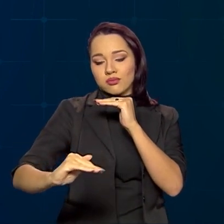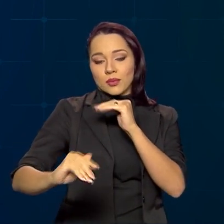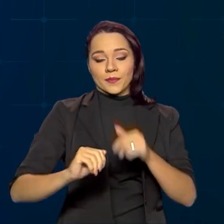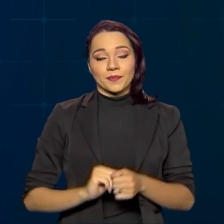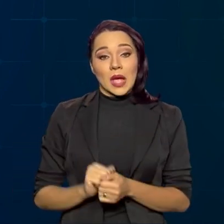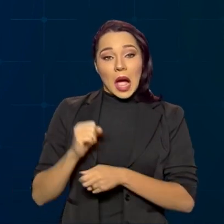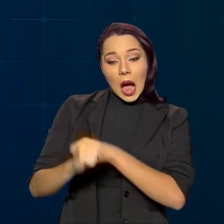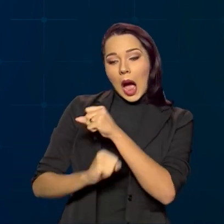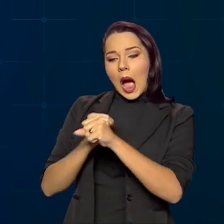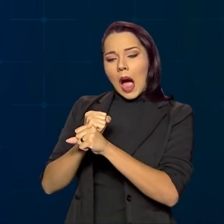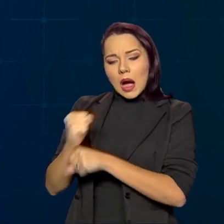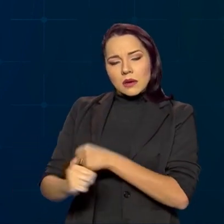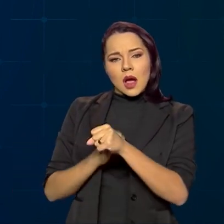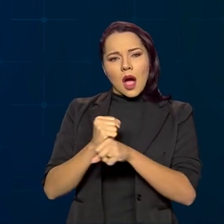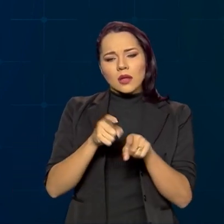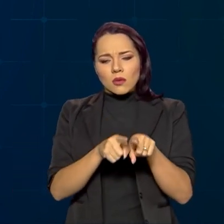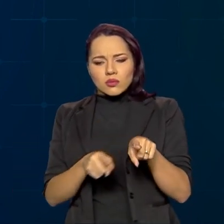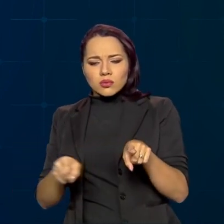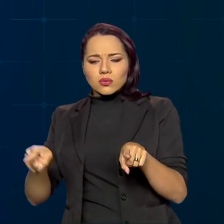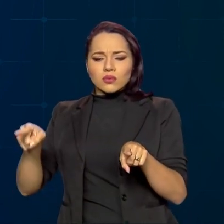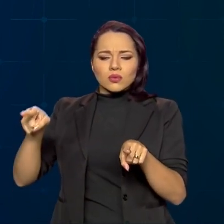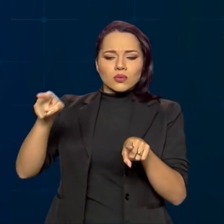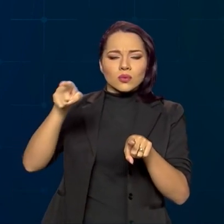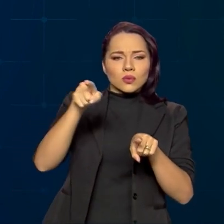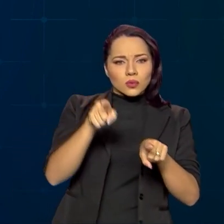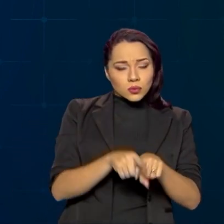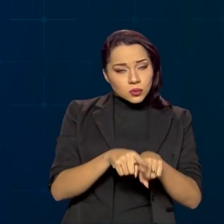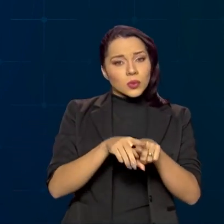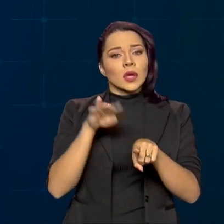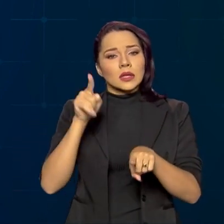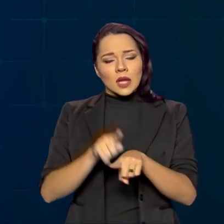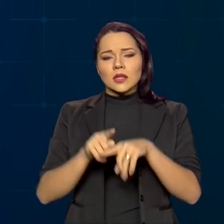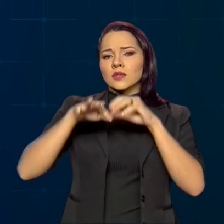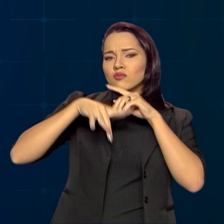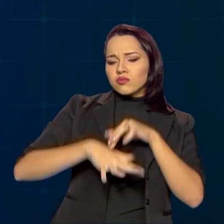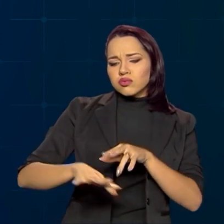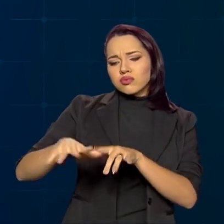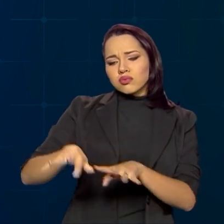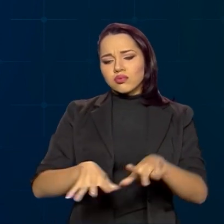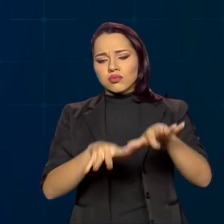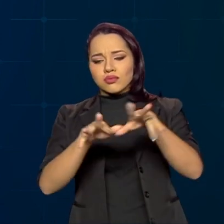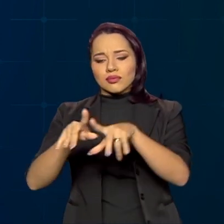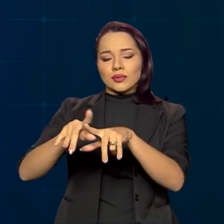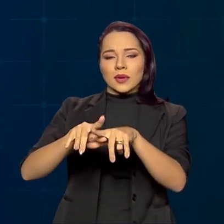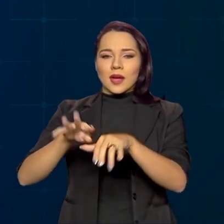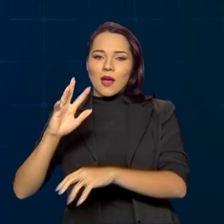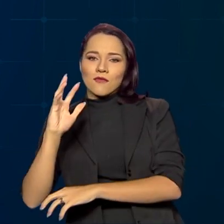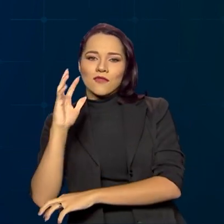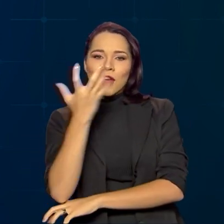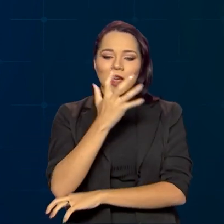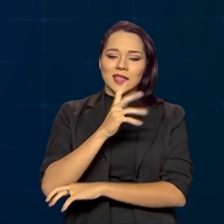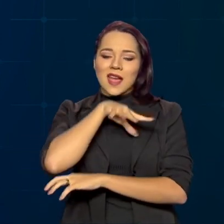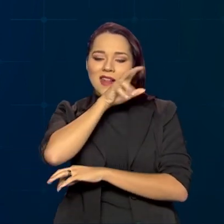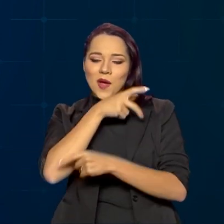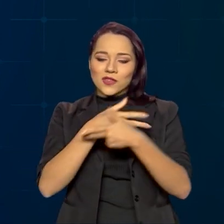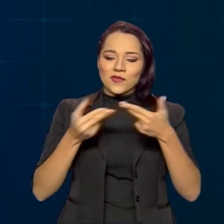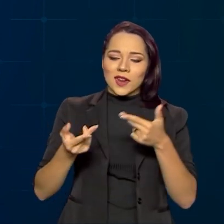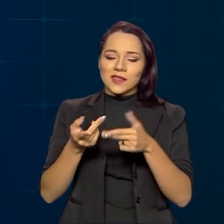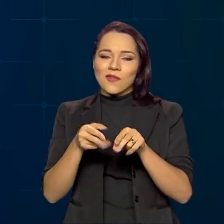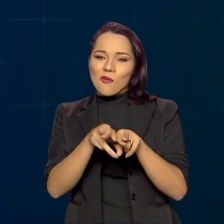Todo ano, o ciclo das inundações no Pantanal se repete e renova a fauna e a flora da região.